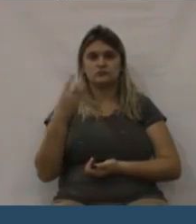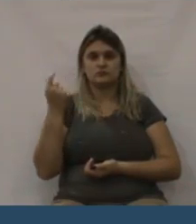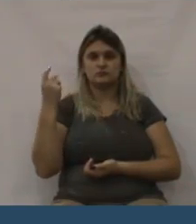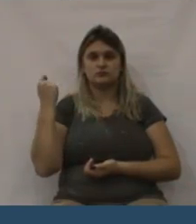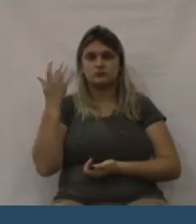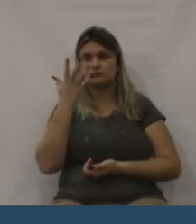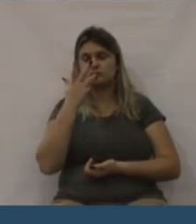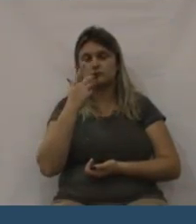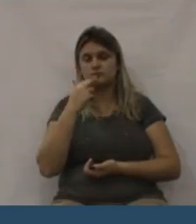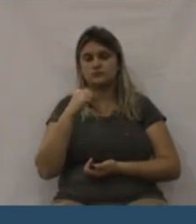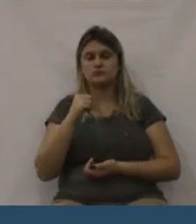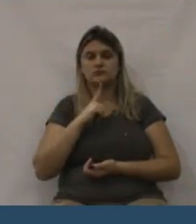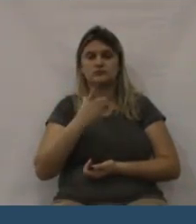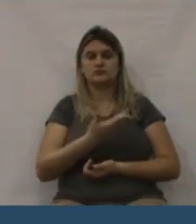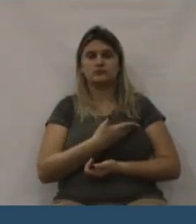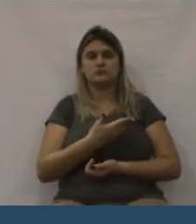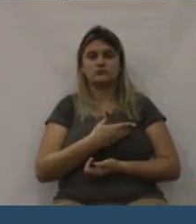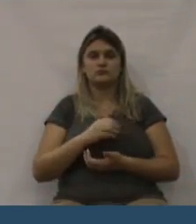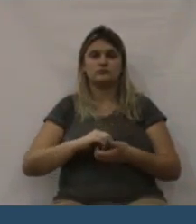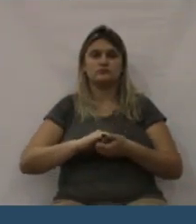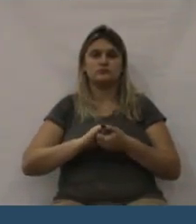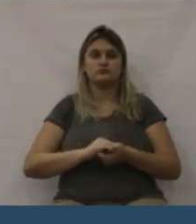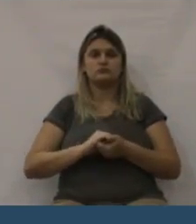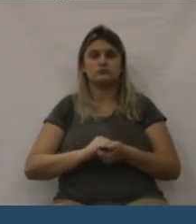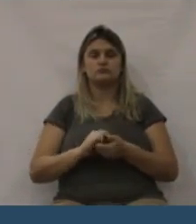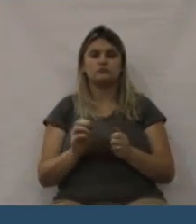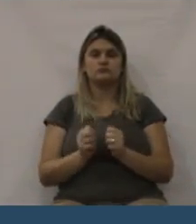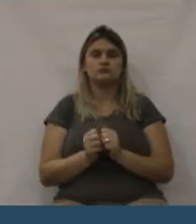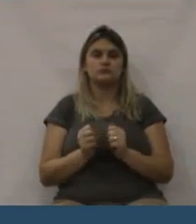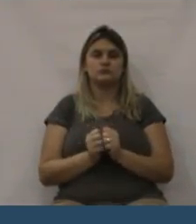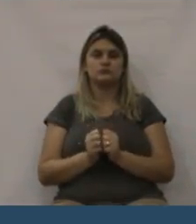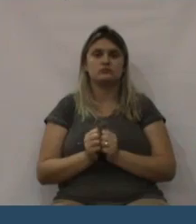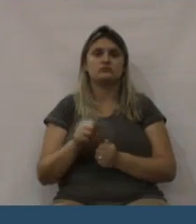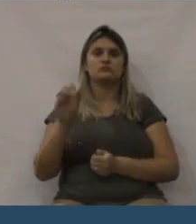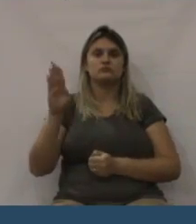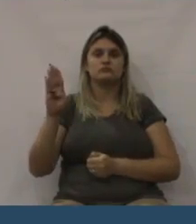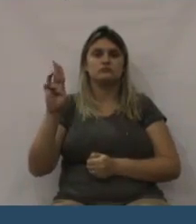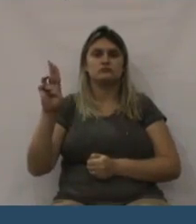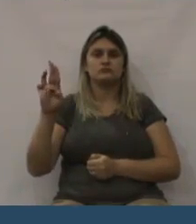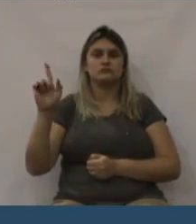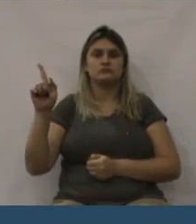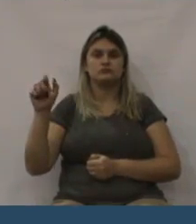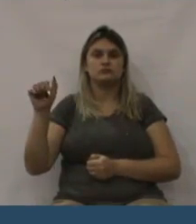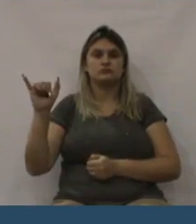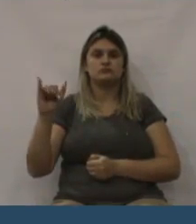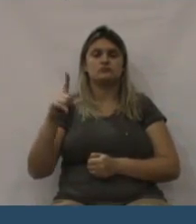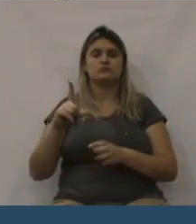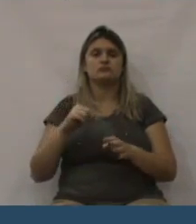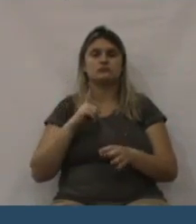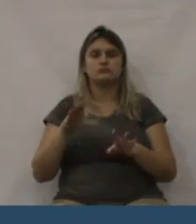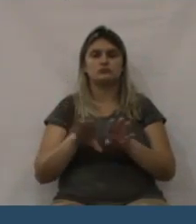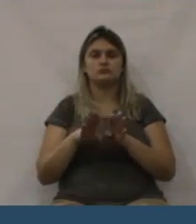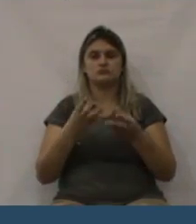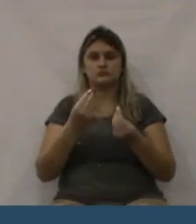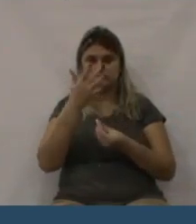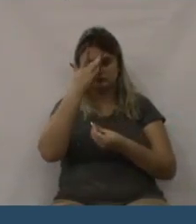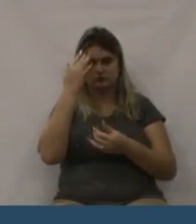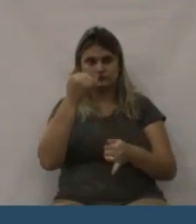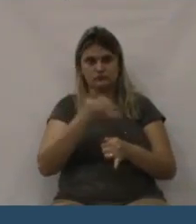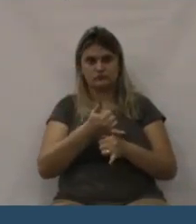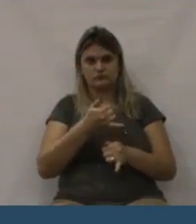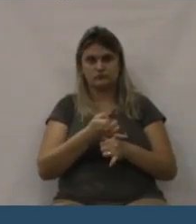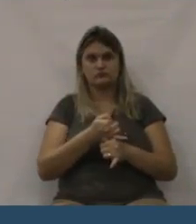a gente fica feliz por essa conquista. Então, eu quero parabenizar aí todos os